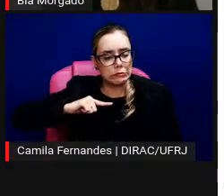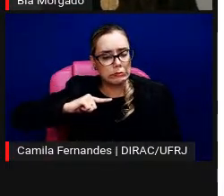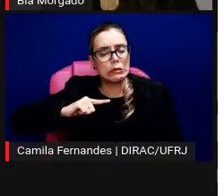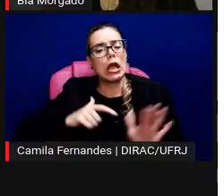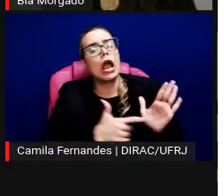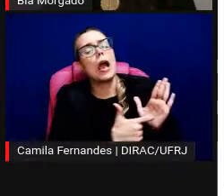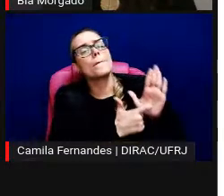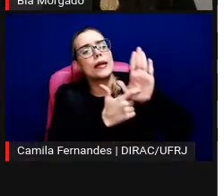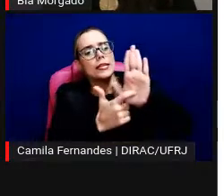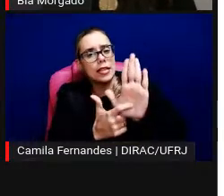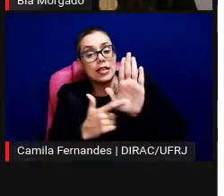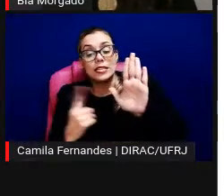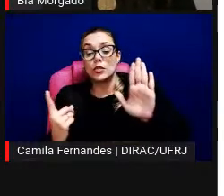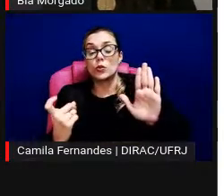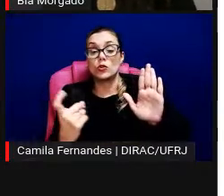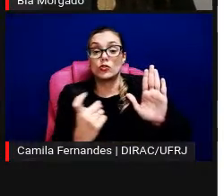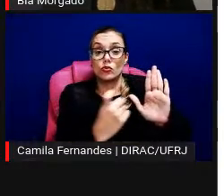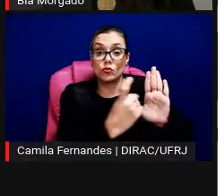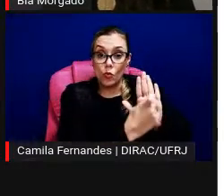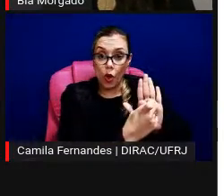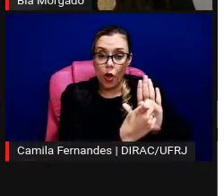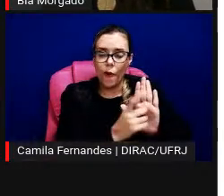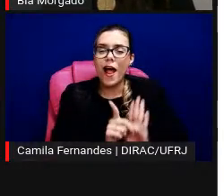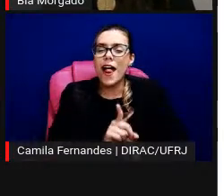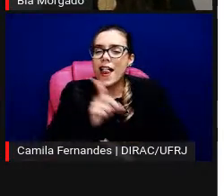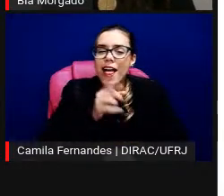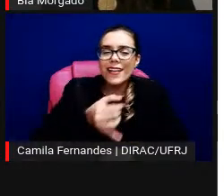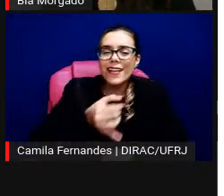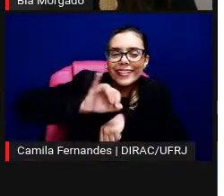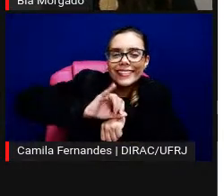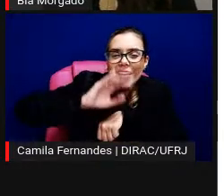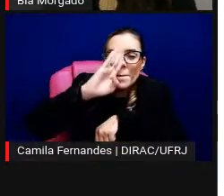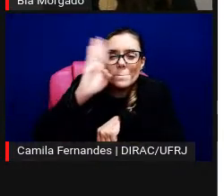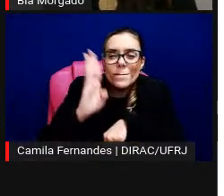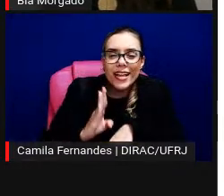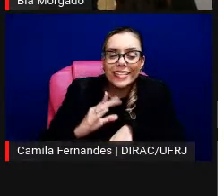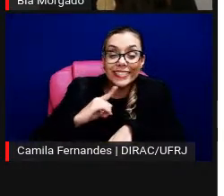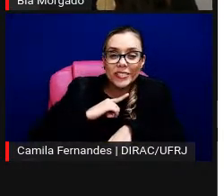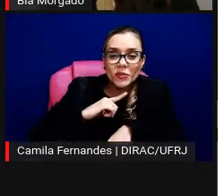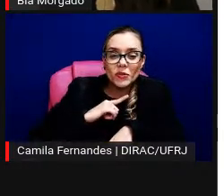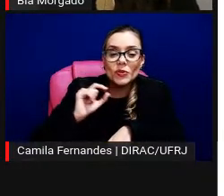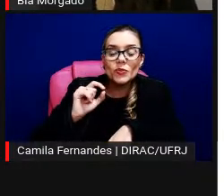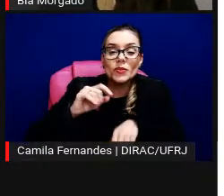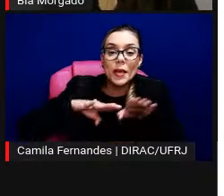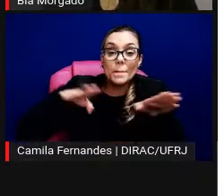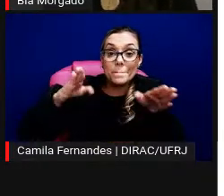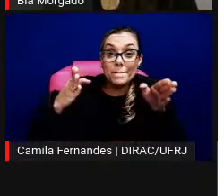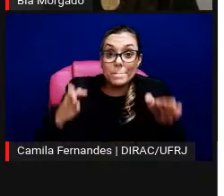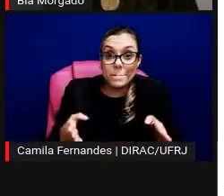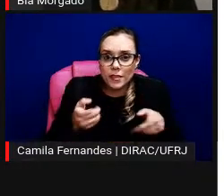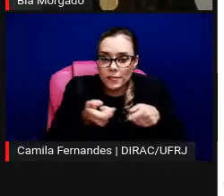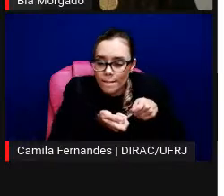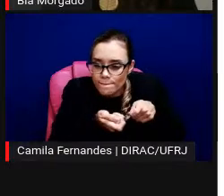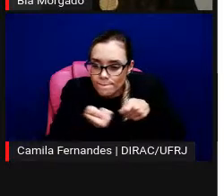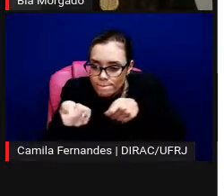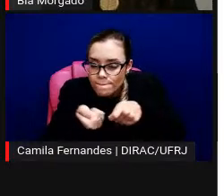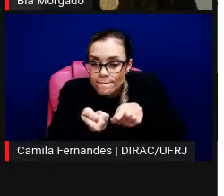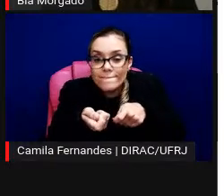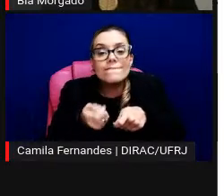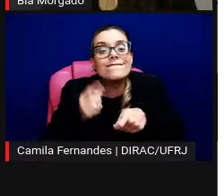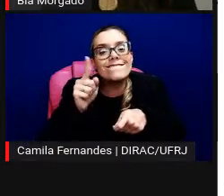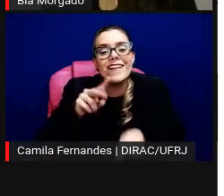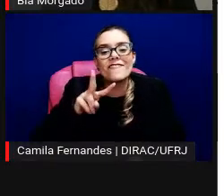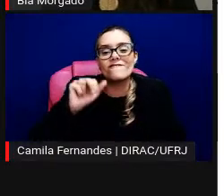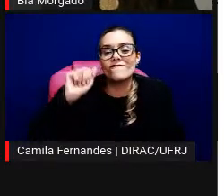assim. Na central do Brasil foi colocada a mesa de bilhar que era uma apropriação ao café noturno de Van Gogh